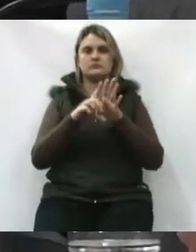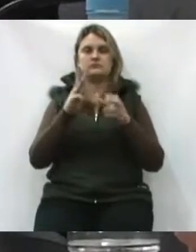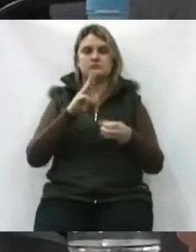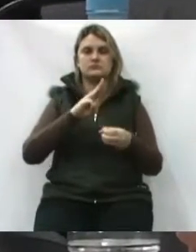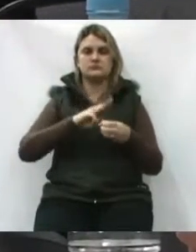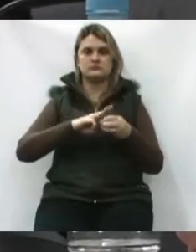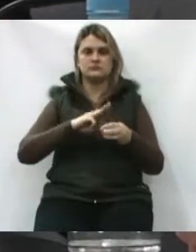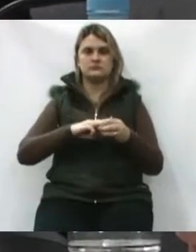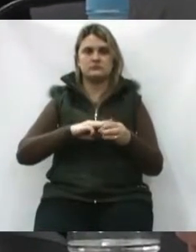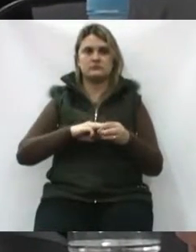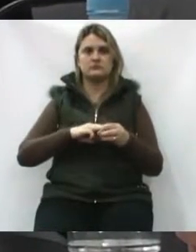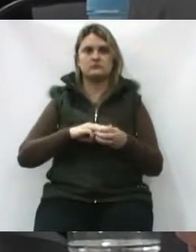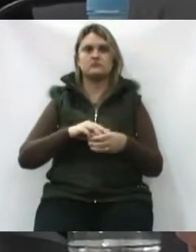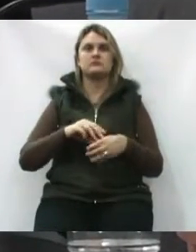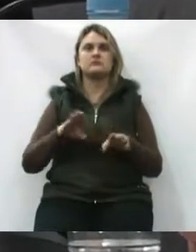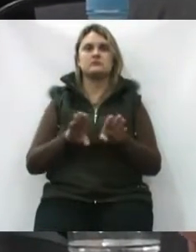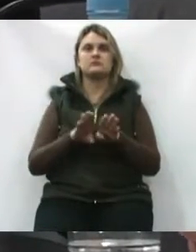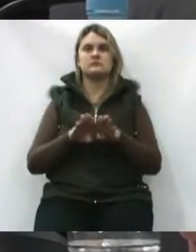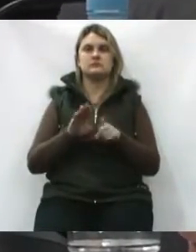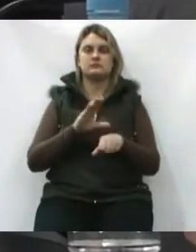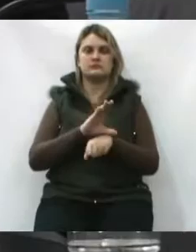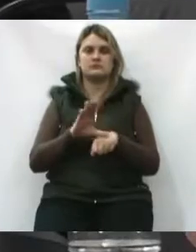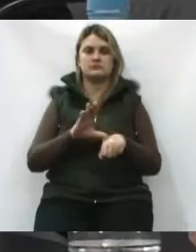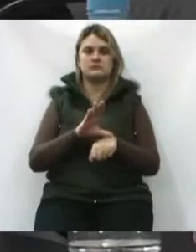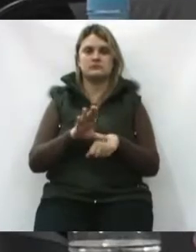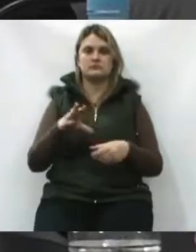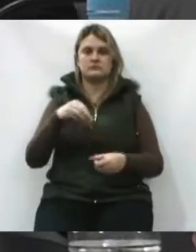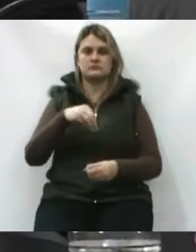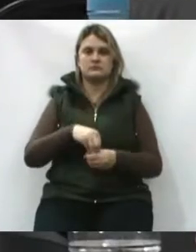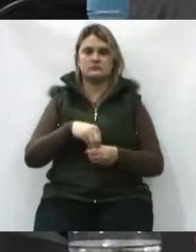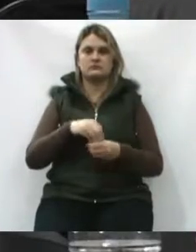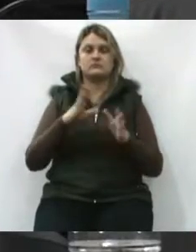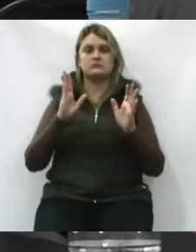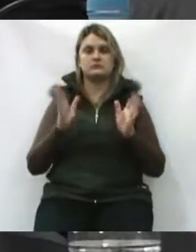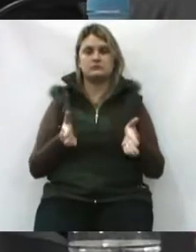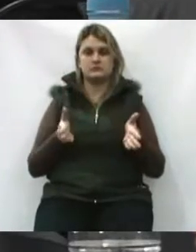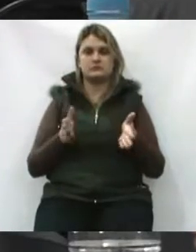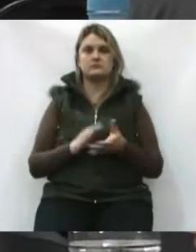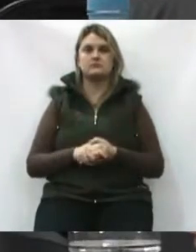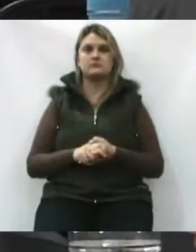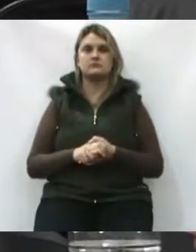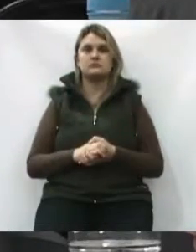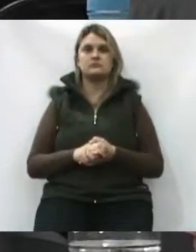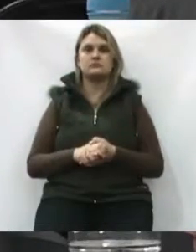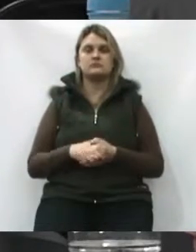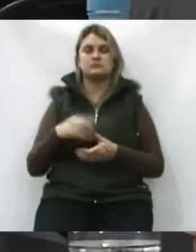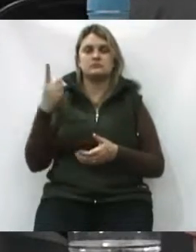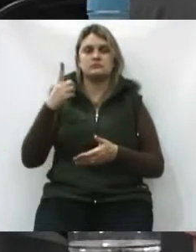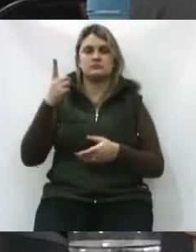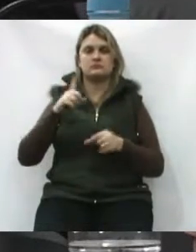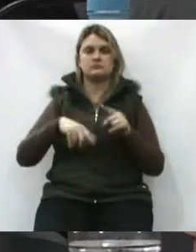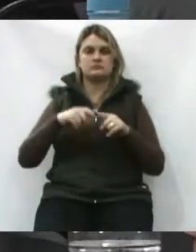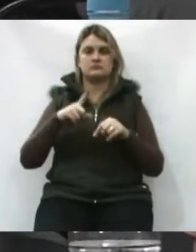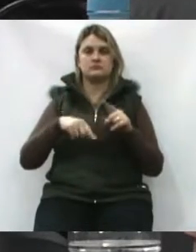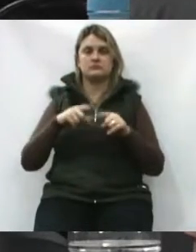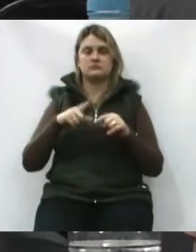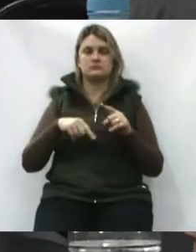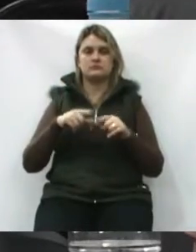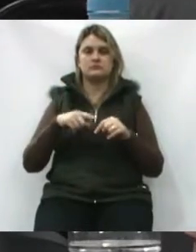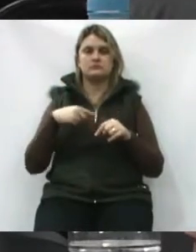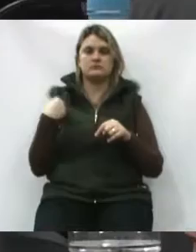Municipal e da nossa Constituição. Hoje, a primeira matéria que